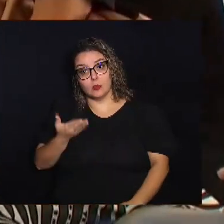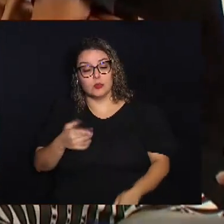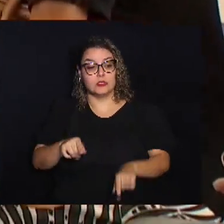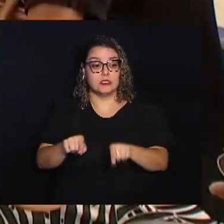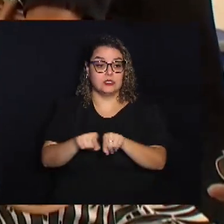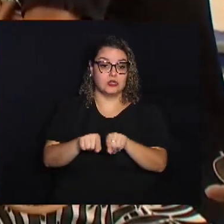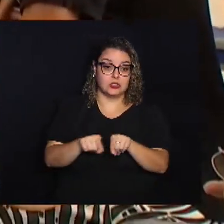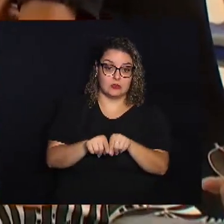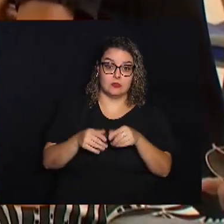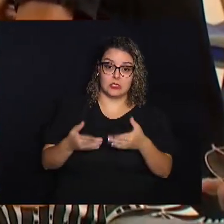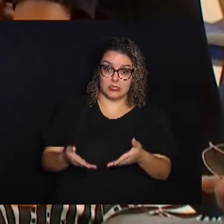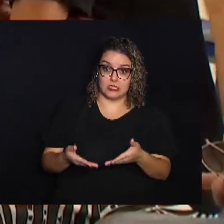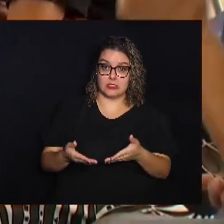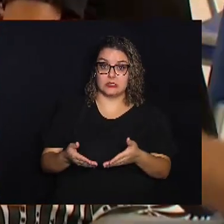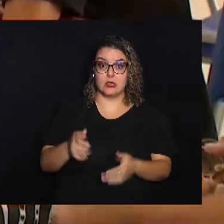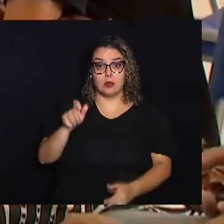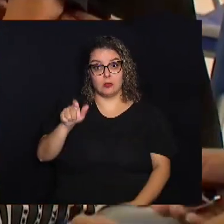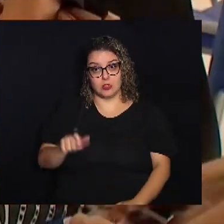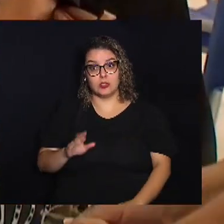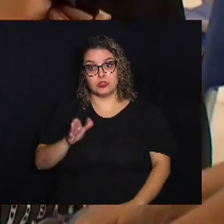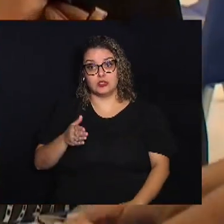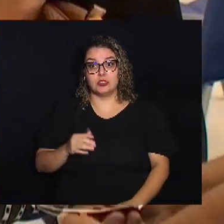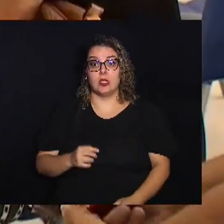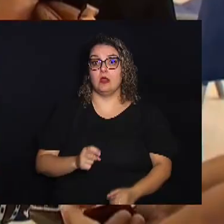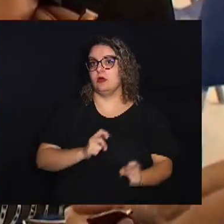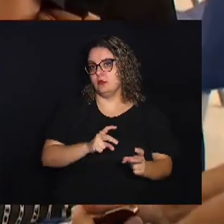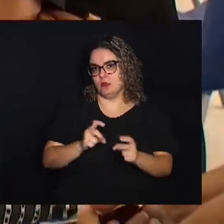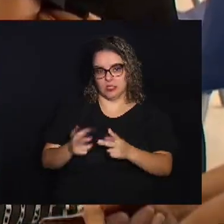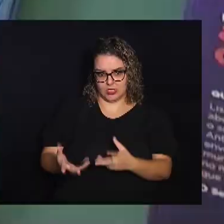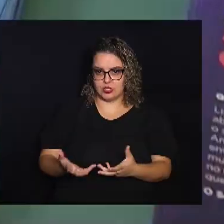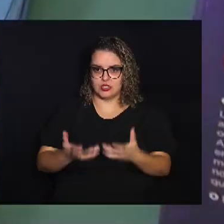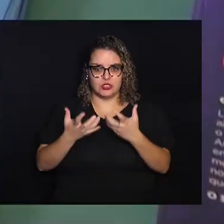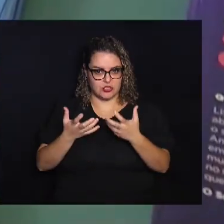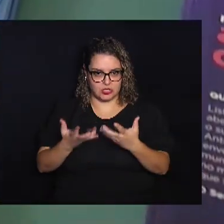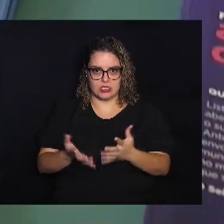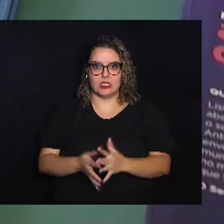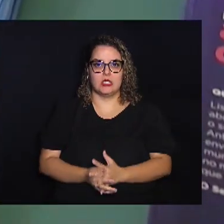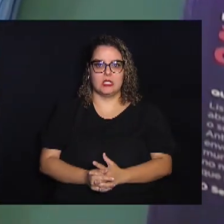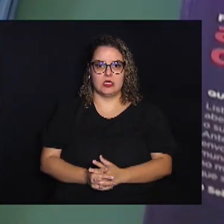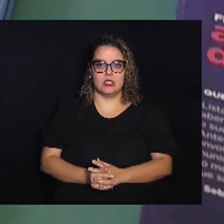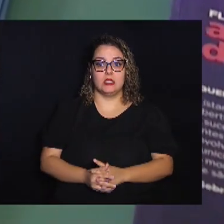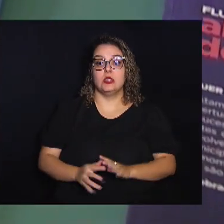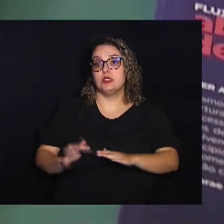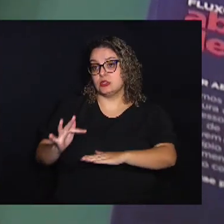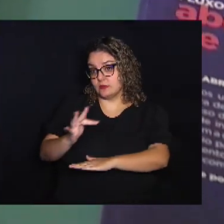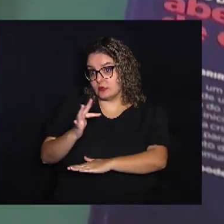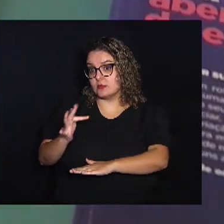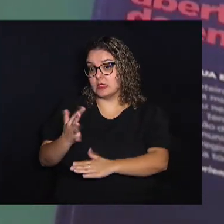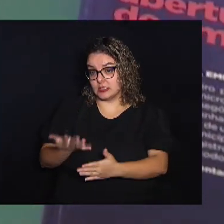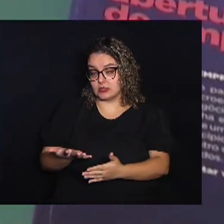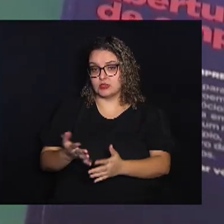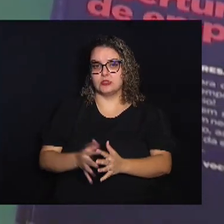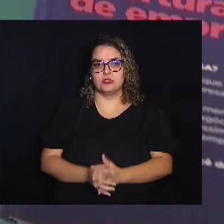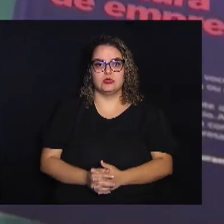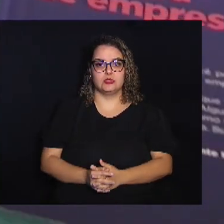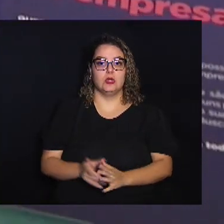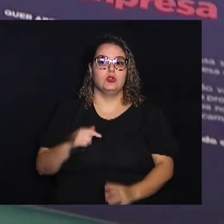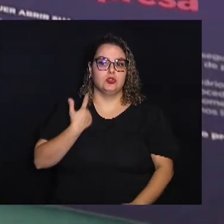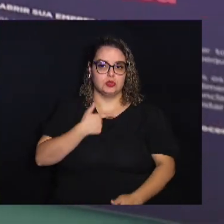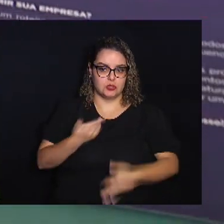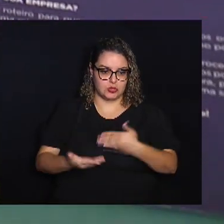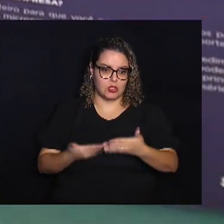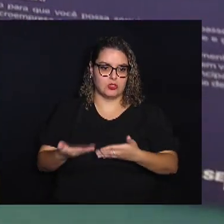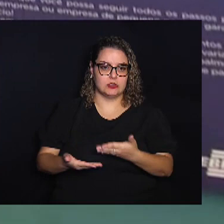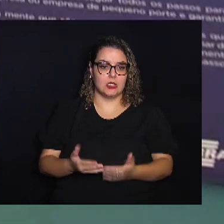dessa pessoa que já comercializa e que queira sim se formalizar aqui através dos nossos serviços